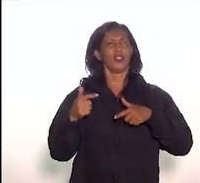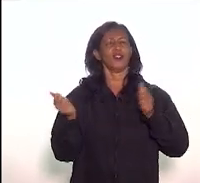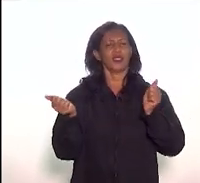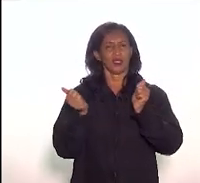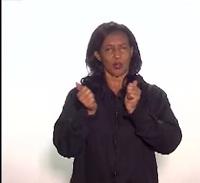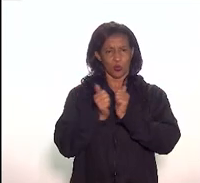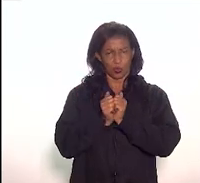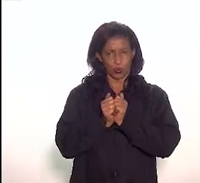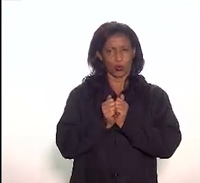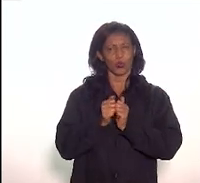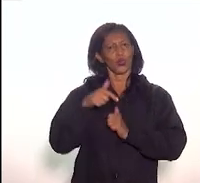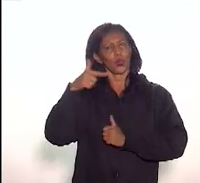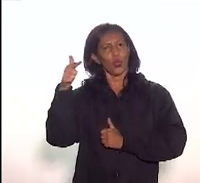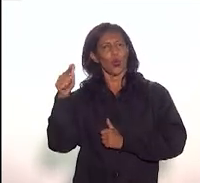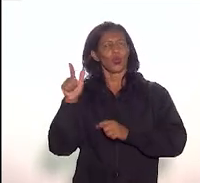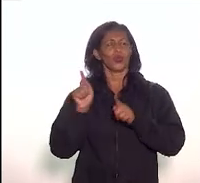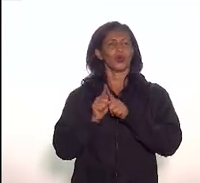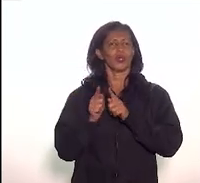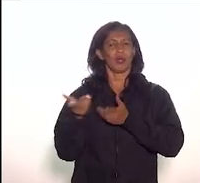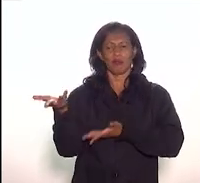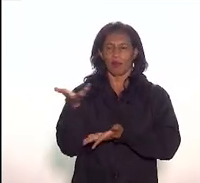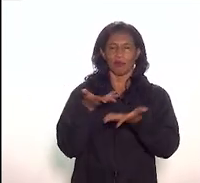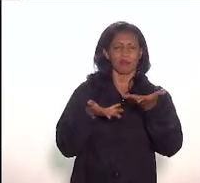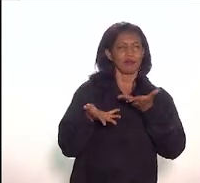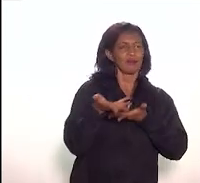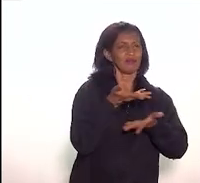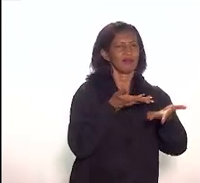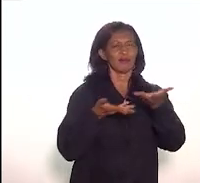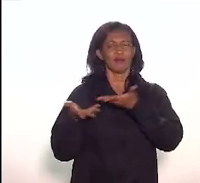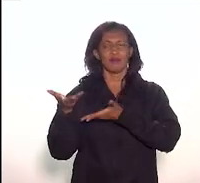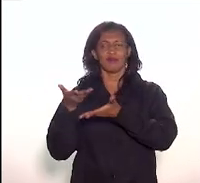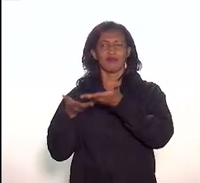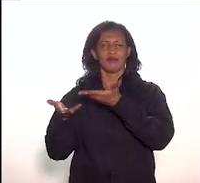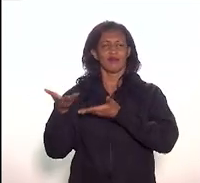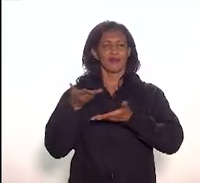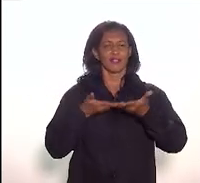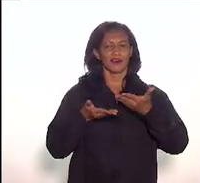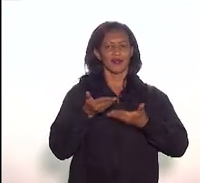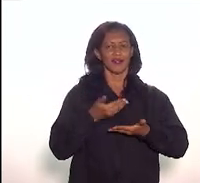os que vão também participar e também os demais